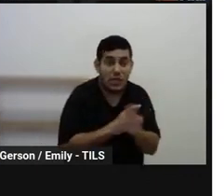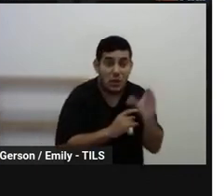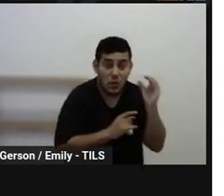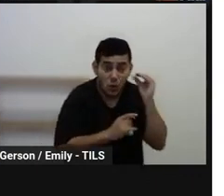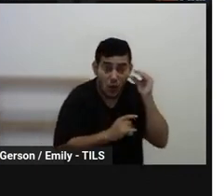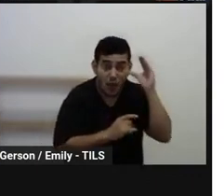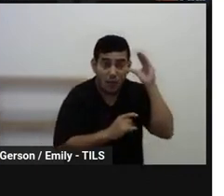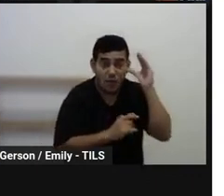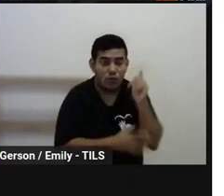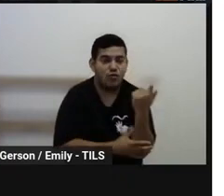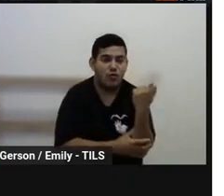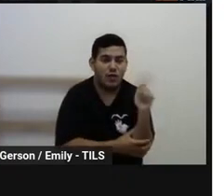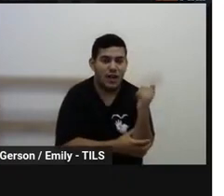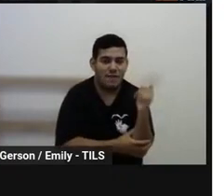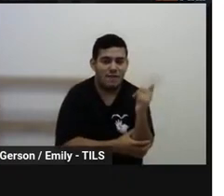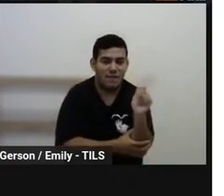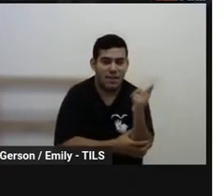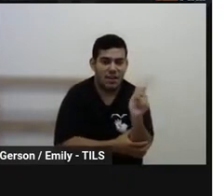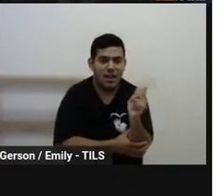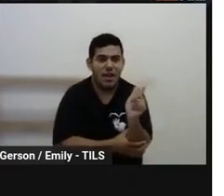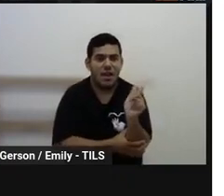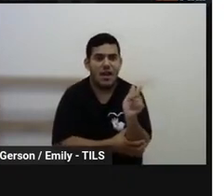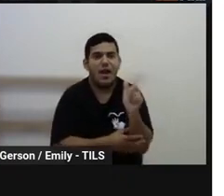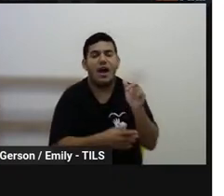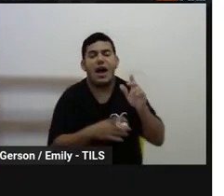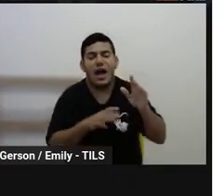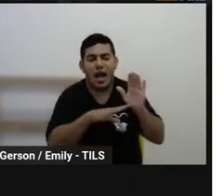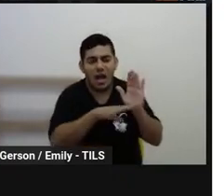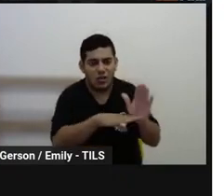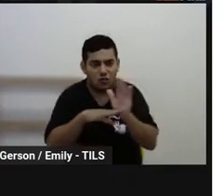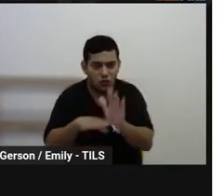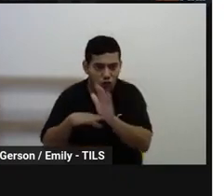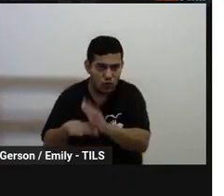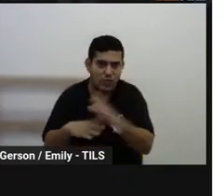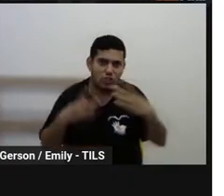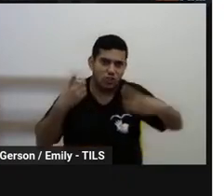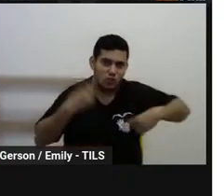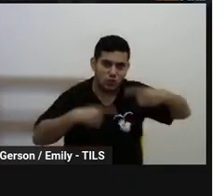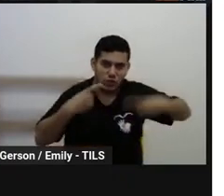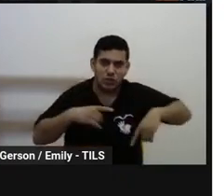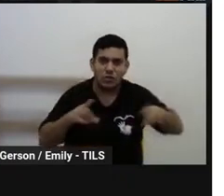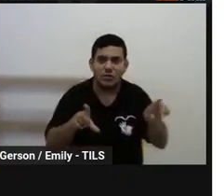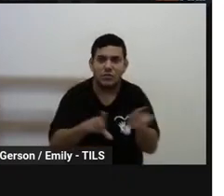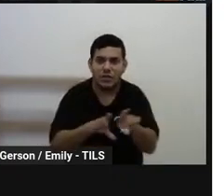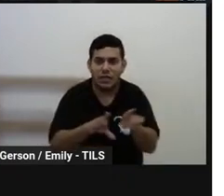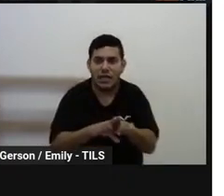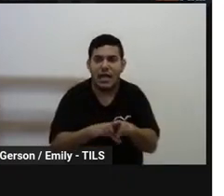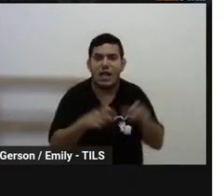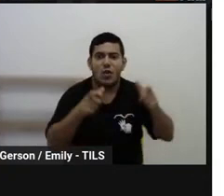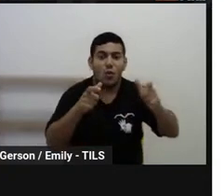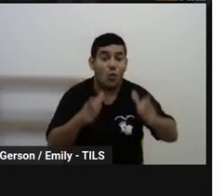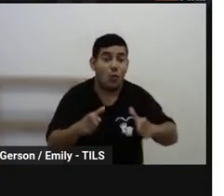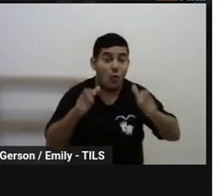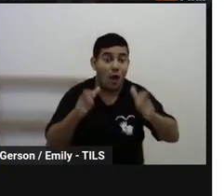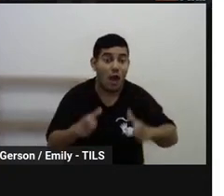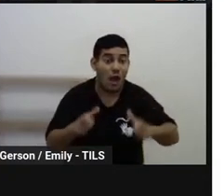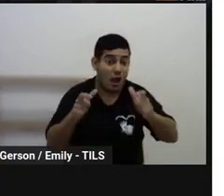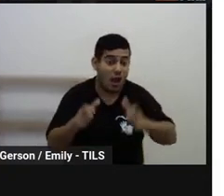de geografia, então ajuda bastante também, né, com essas discussões, tanto no sentido local, né, de